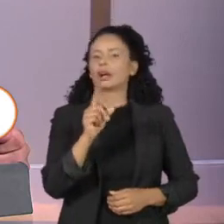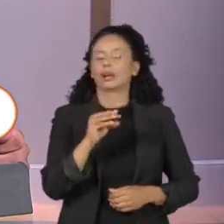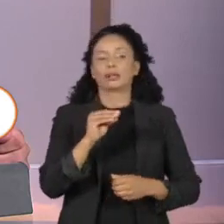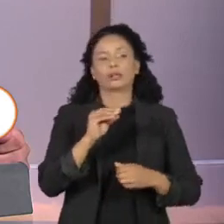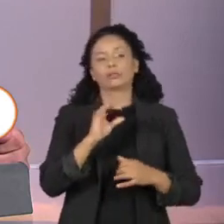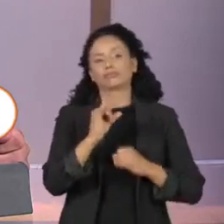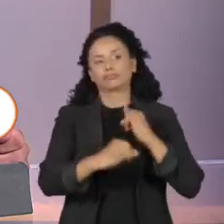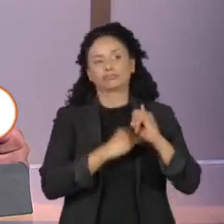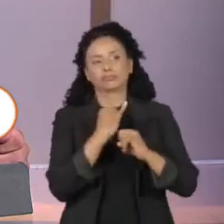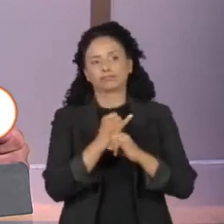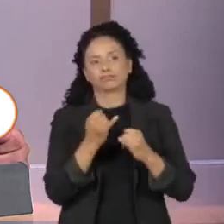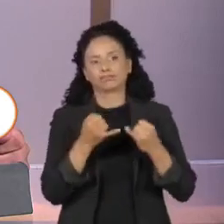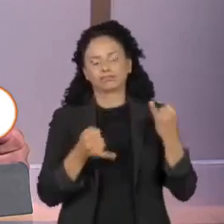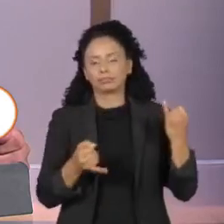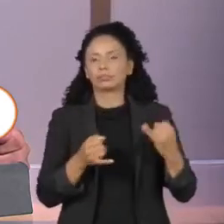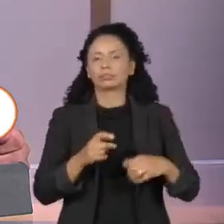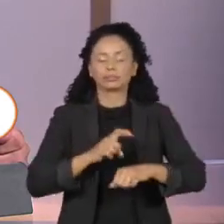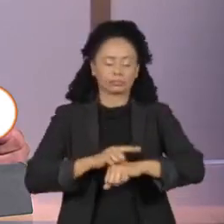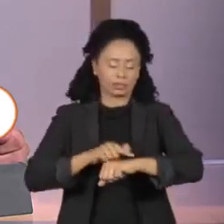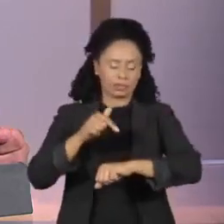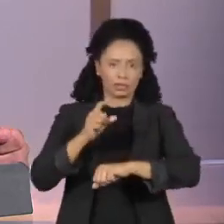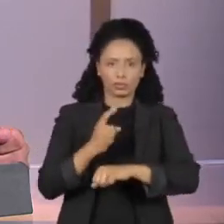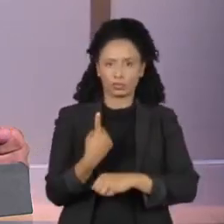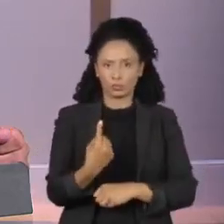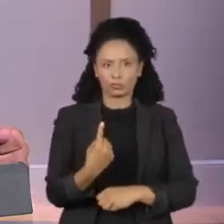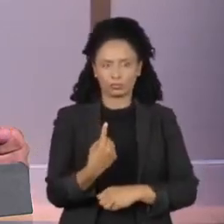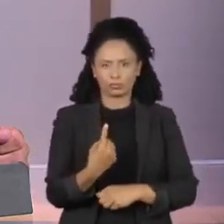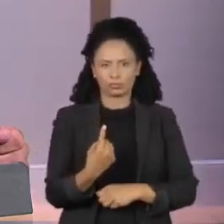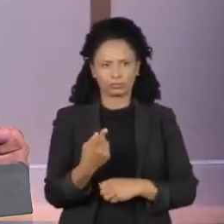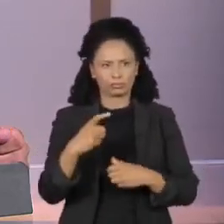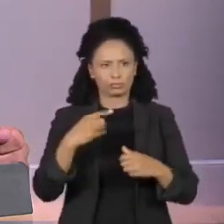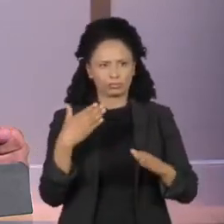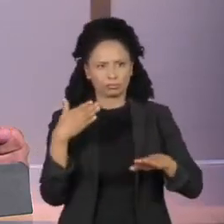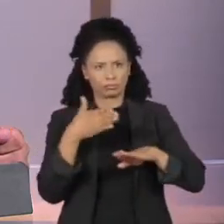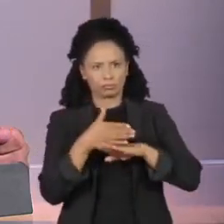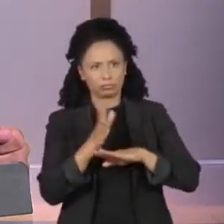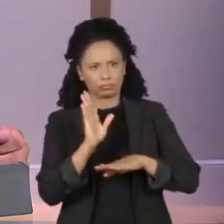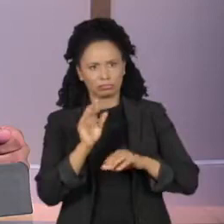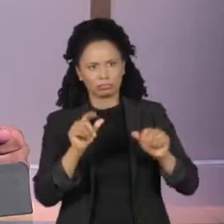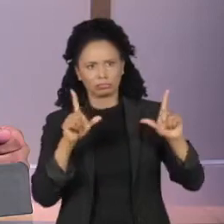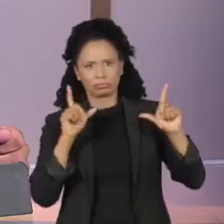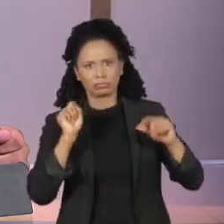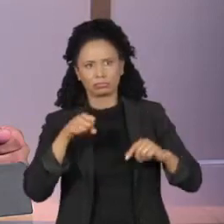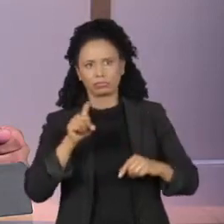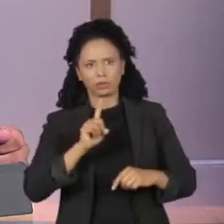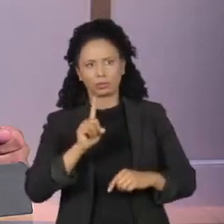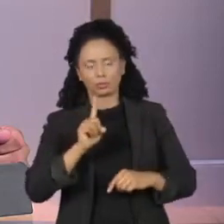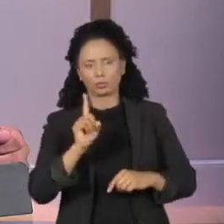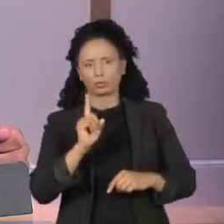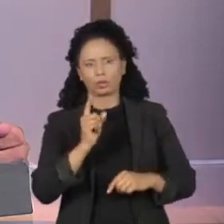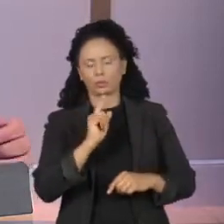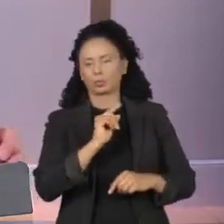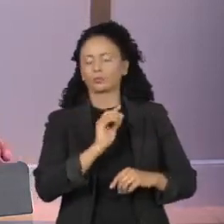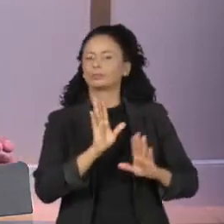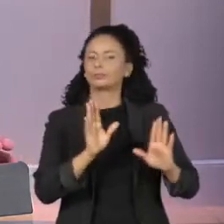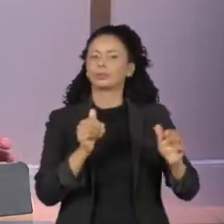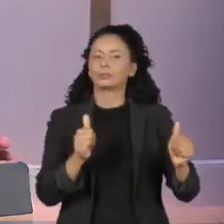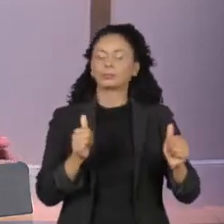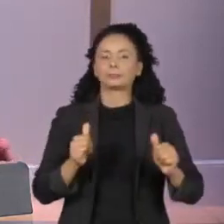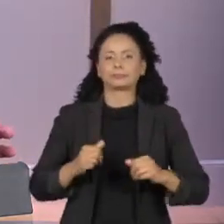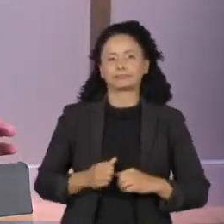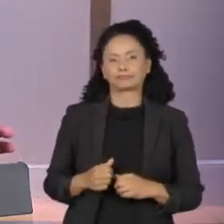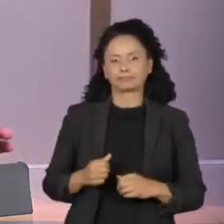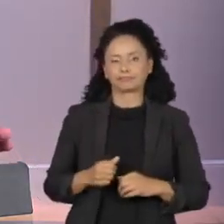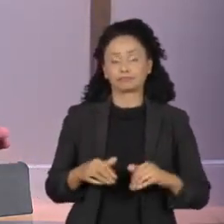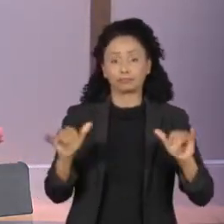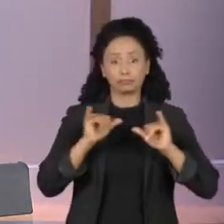com ele agora, são 7 e 1 da manhã. O Turati vai entrar agora ou não? Não vai, né? Ok, vamos prosseguir aqui